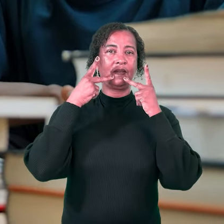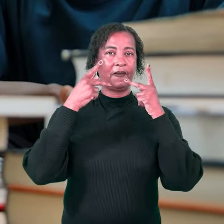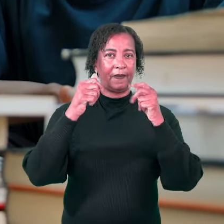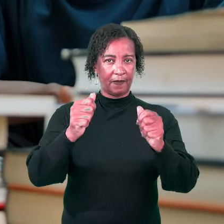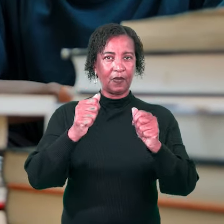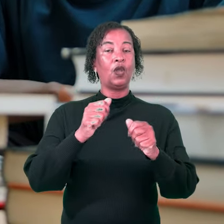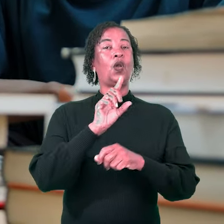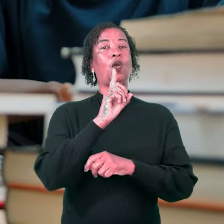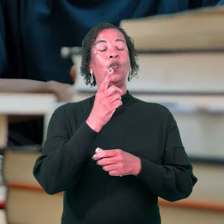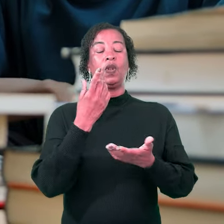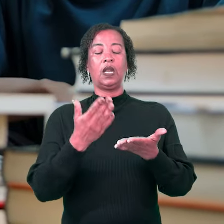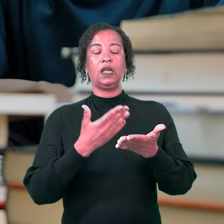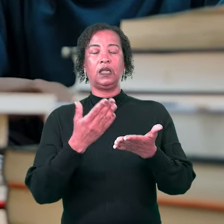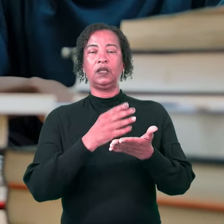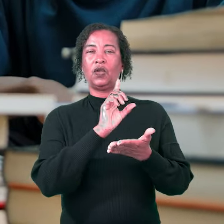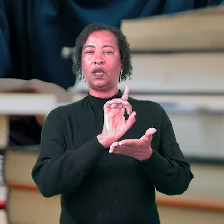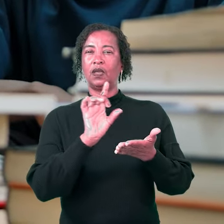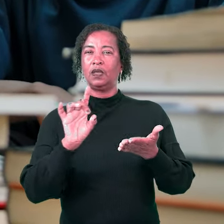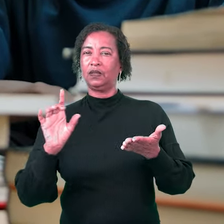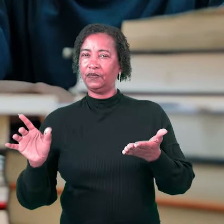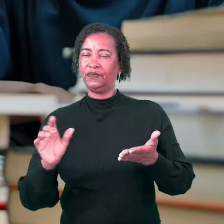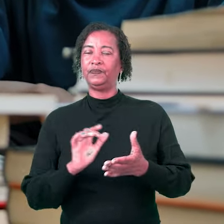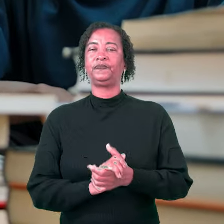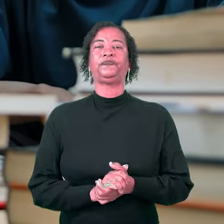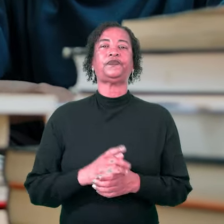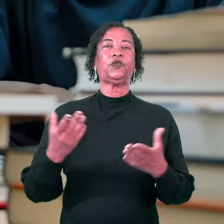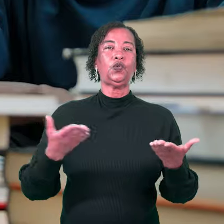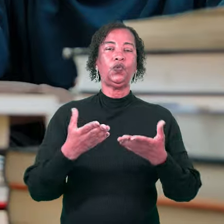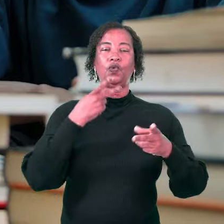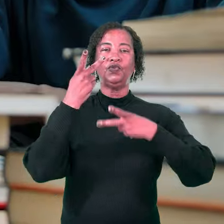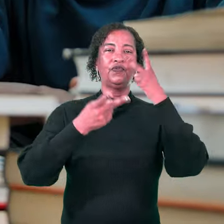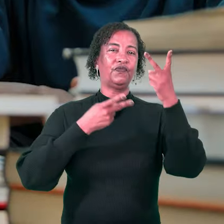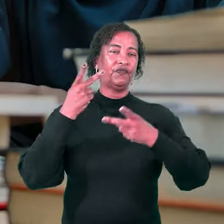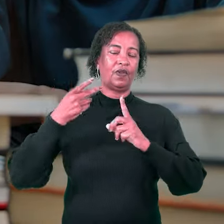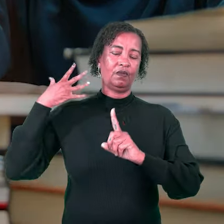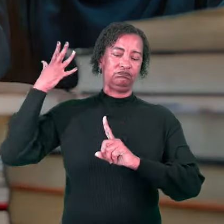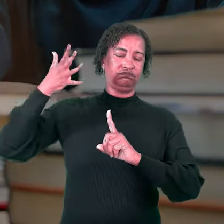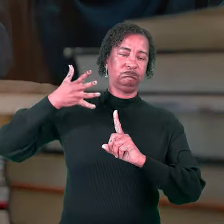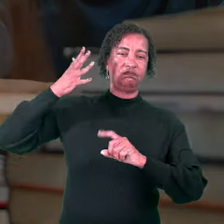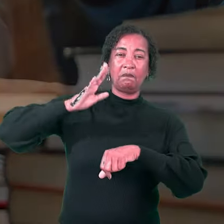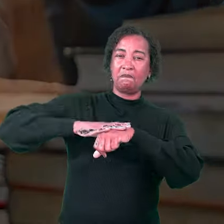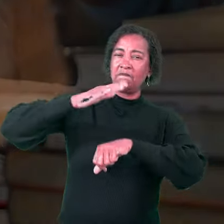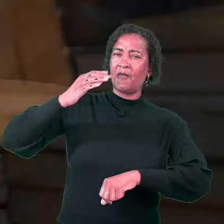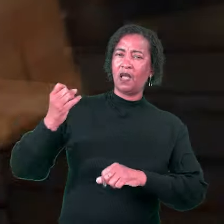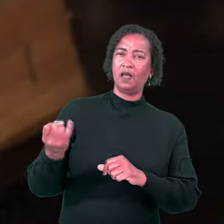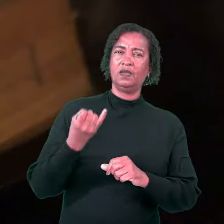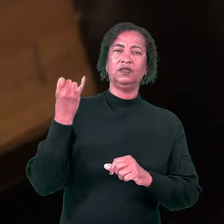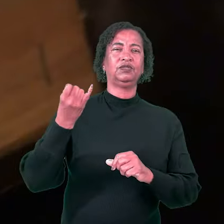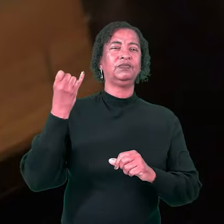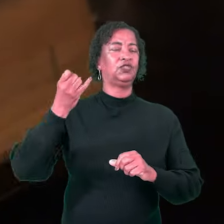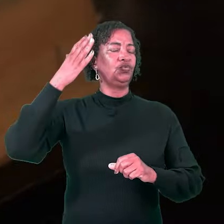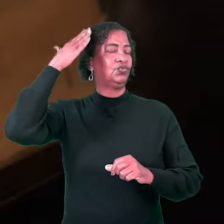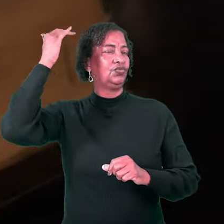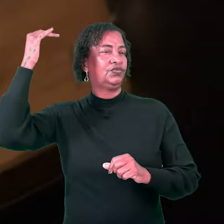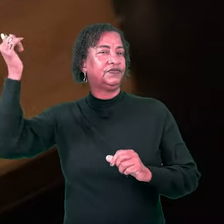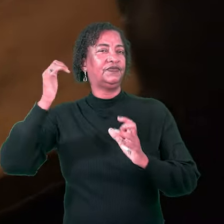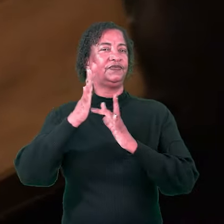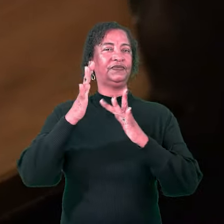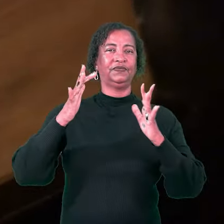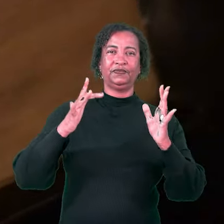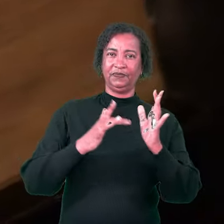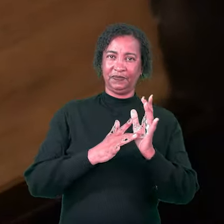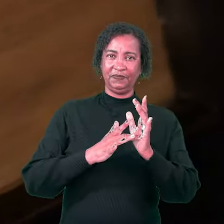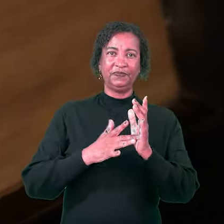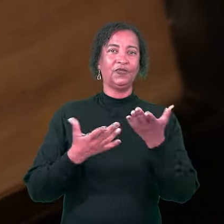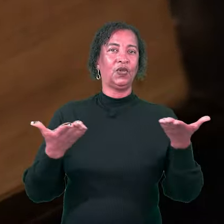passando por um livro de cada vez. No programa de hoje falaremos sobre um dos discursos mais importantes e famosos de